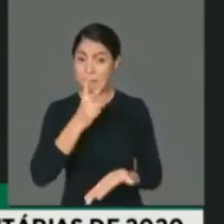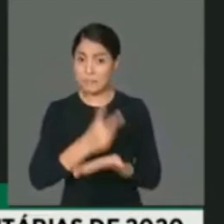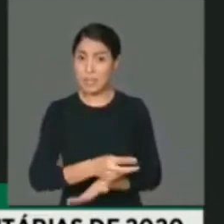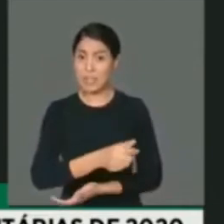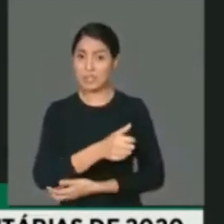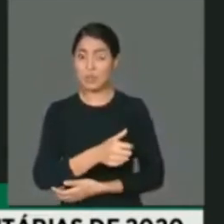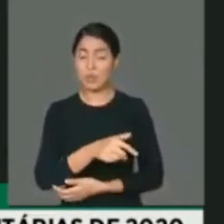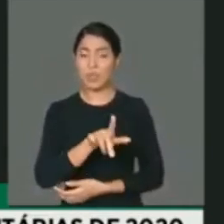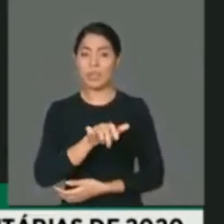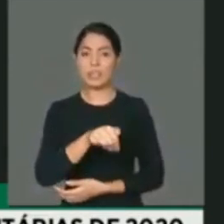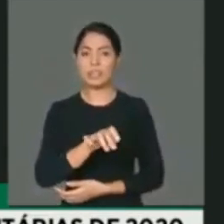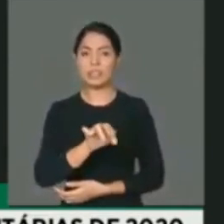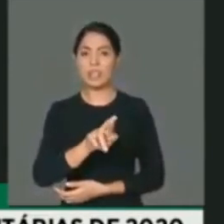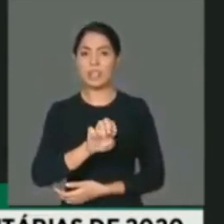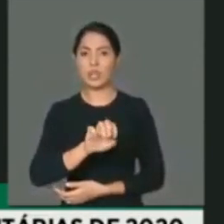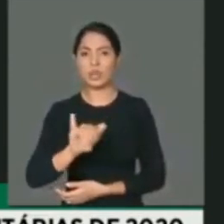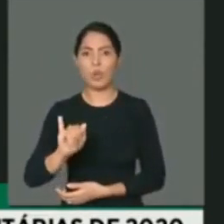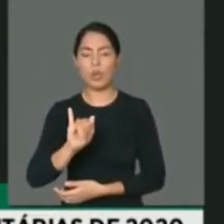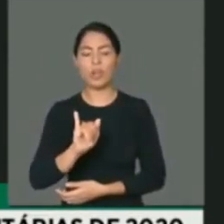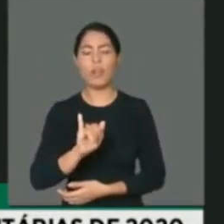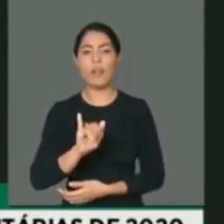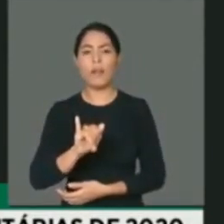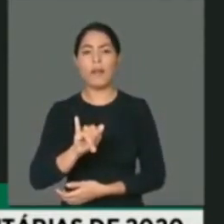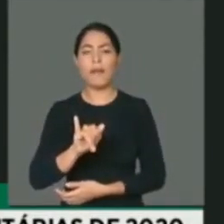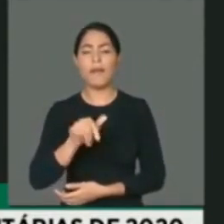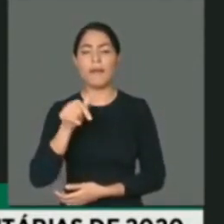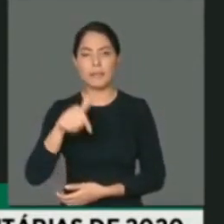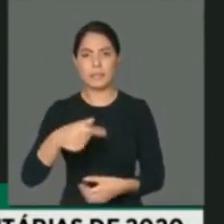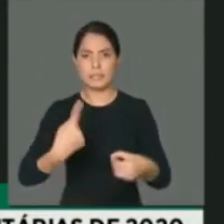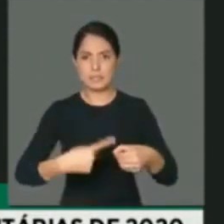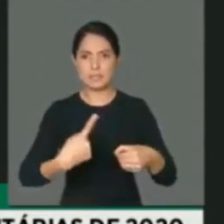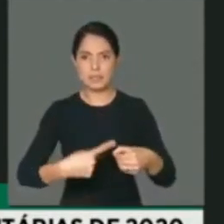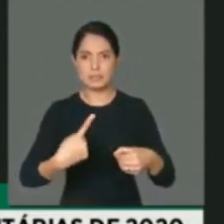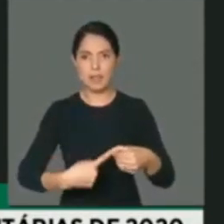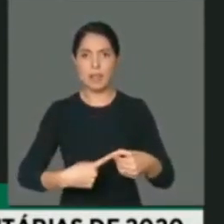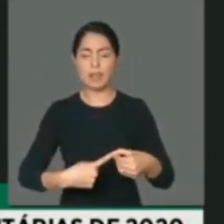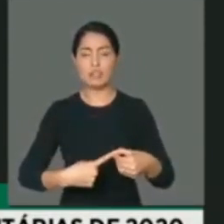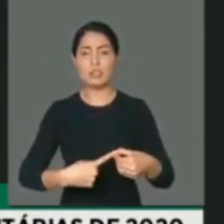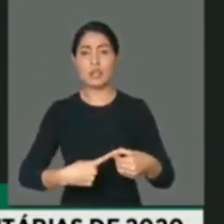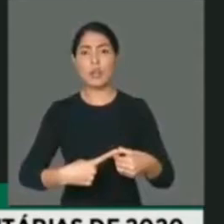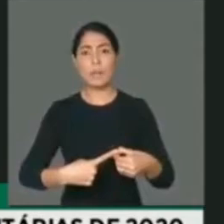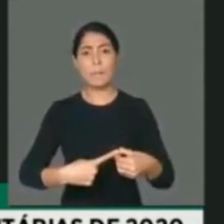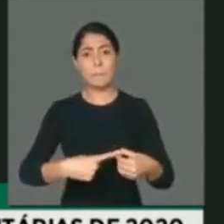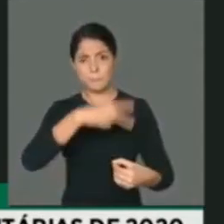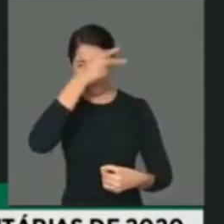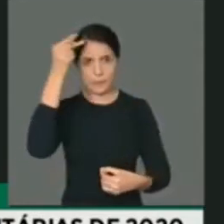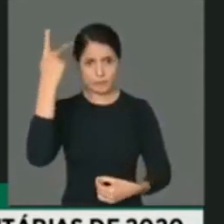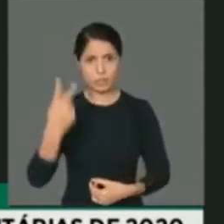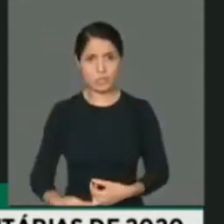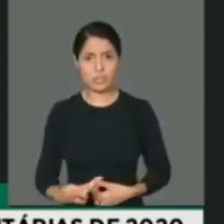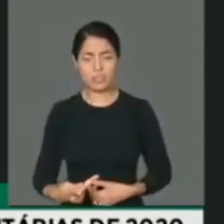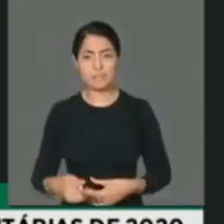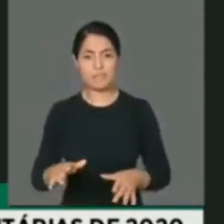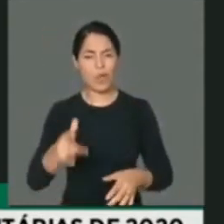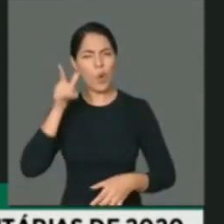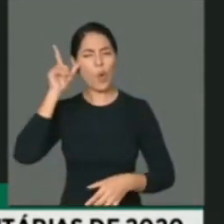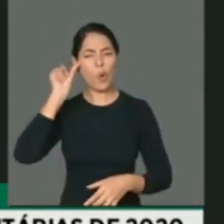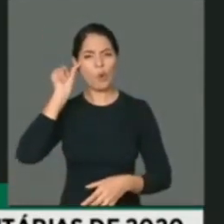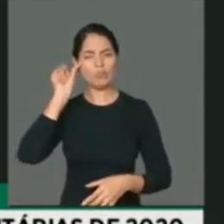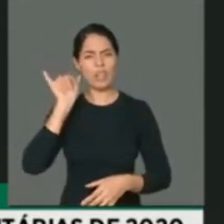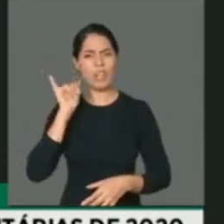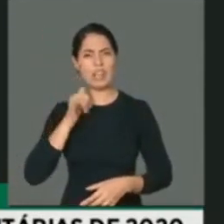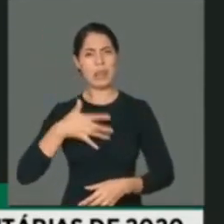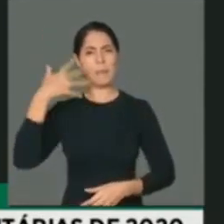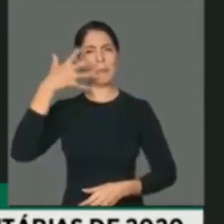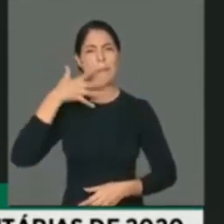marca do PT, ontem ele fez uma medida que Maduro estaria com inveja, ele disse